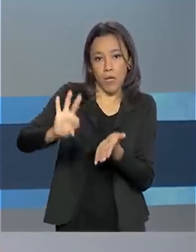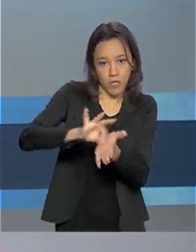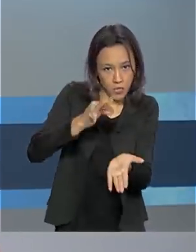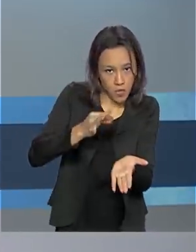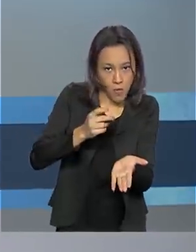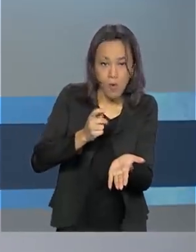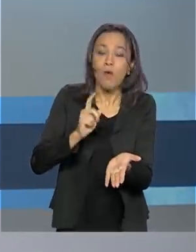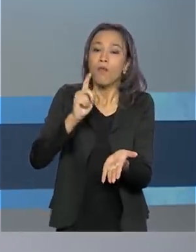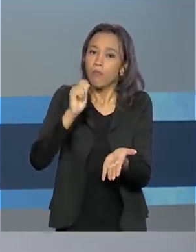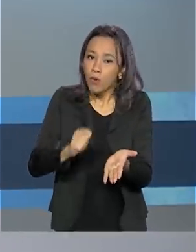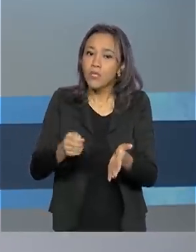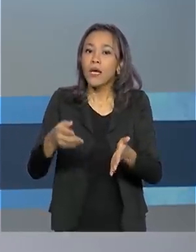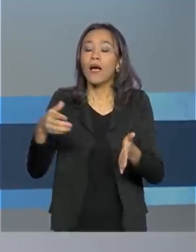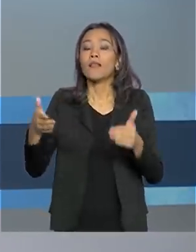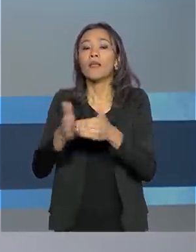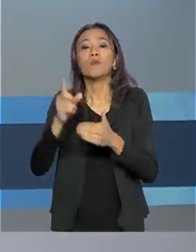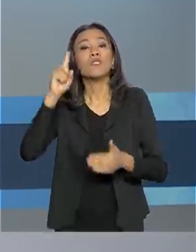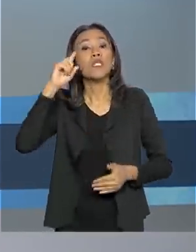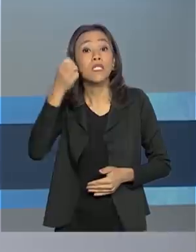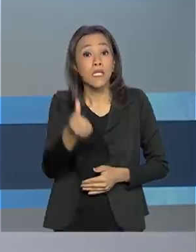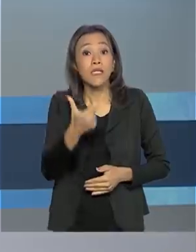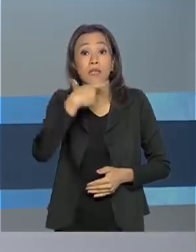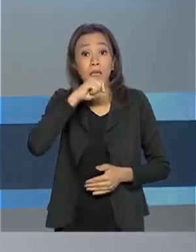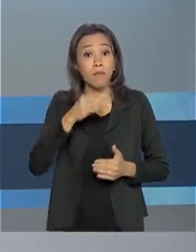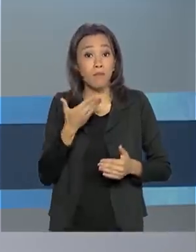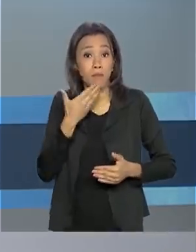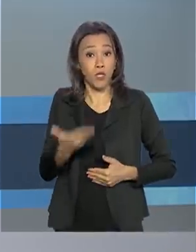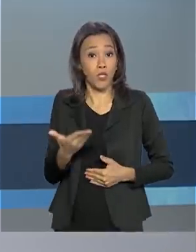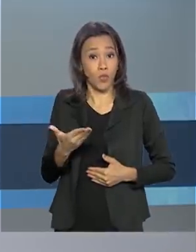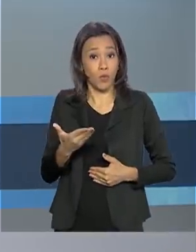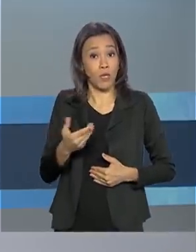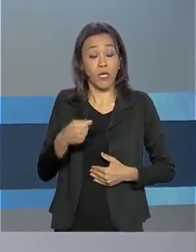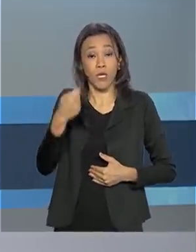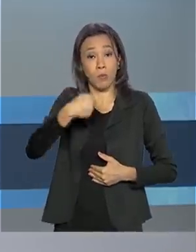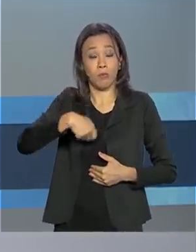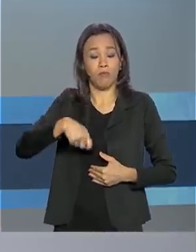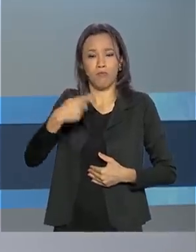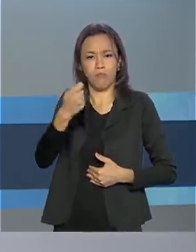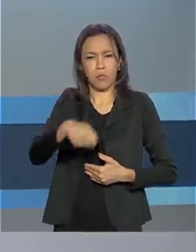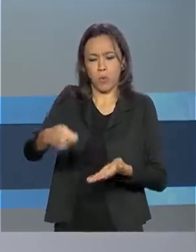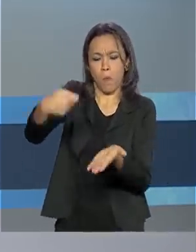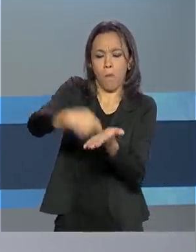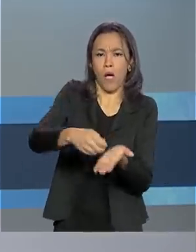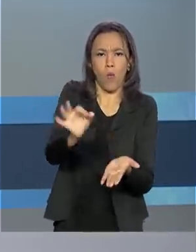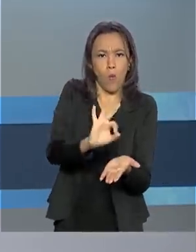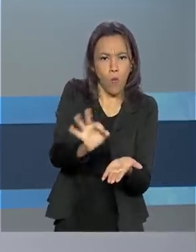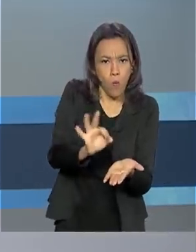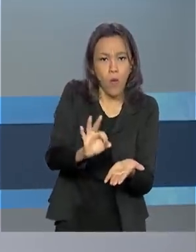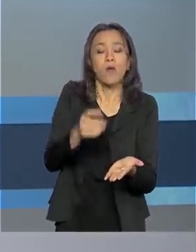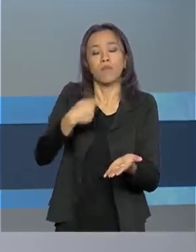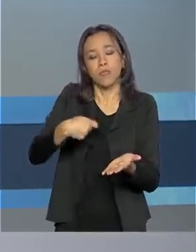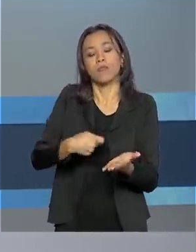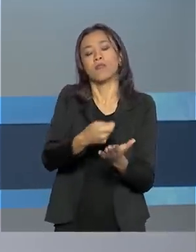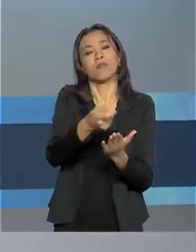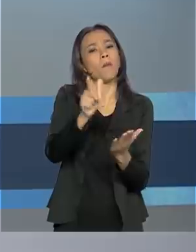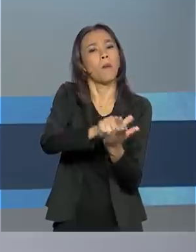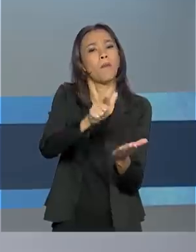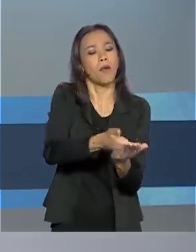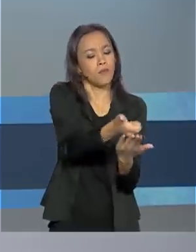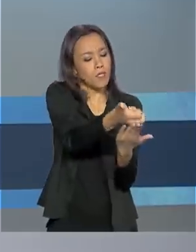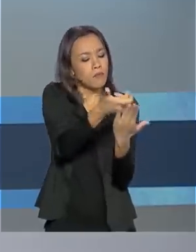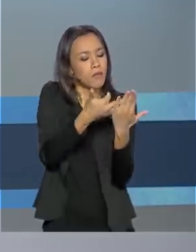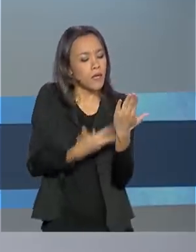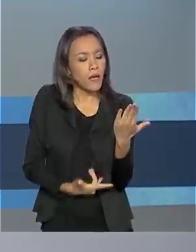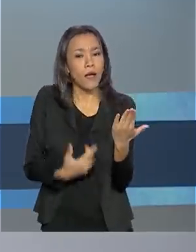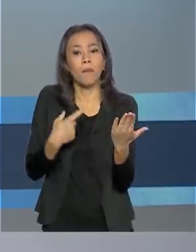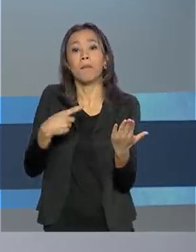Quem solicitou gratuitamente no ano passado, quem solicitou gratuidade no ano passado e não prestou exame, deve apresentar justificativa para